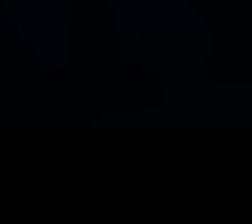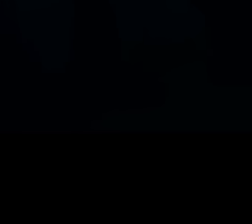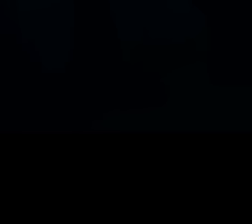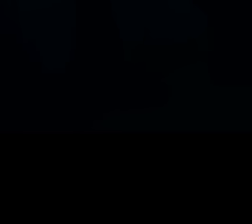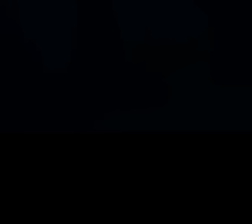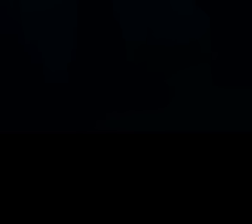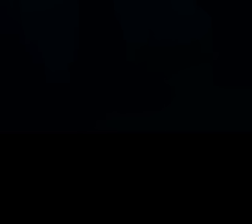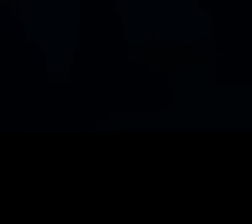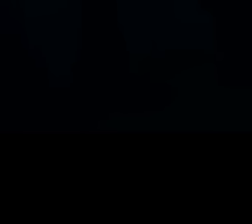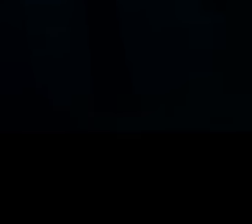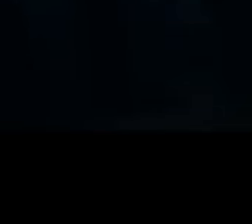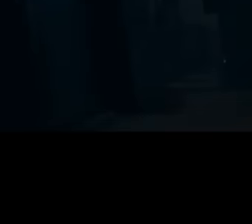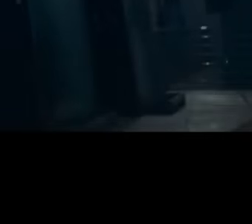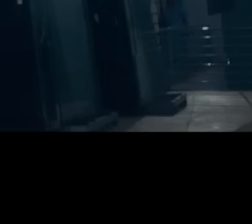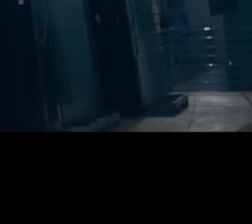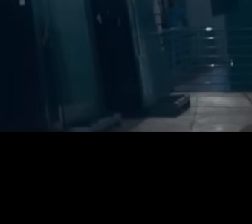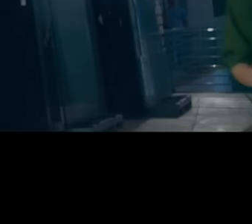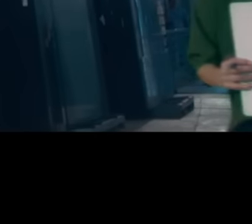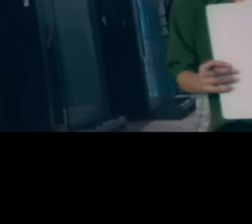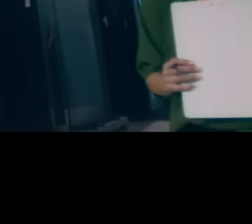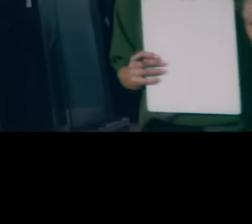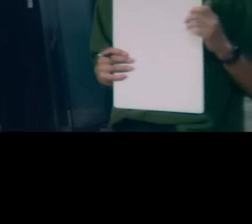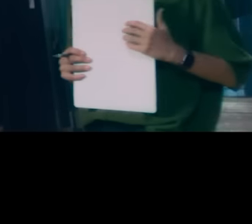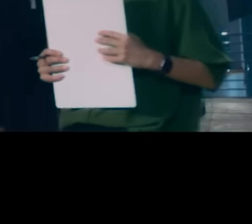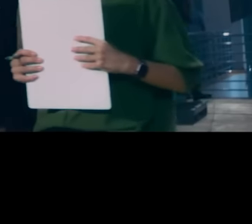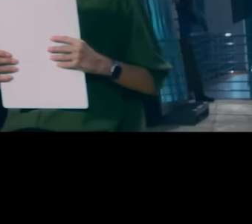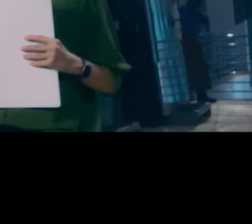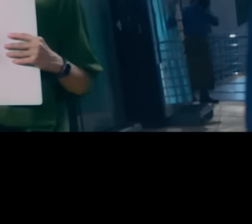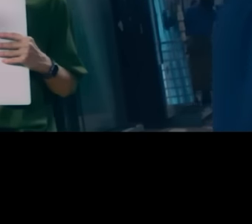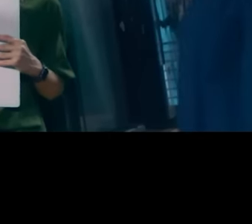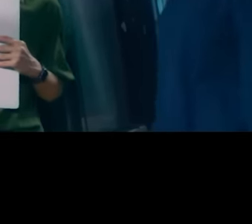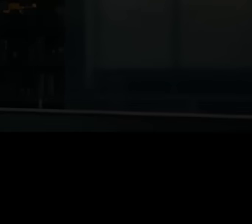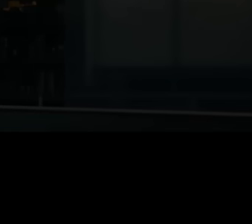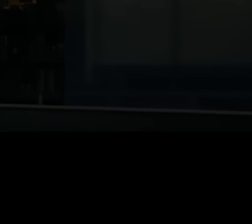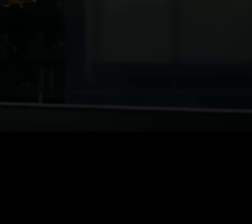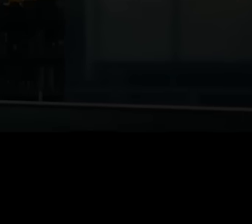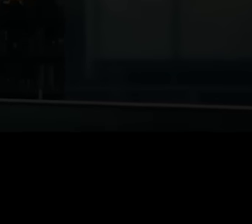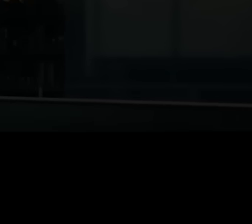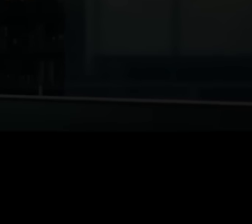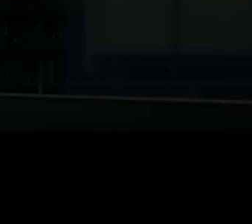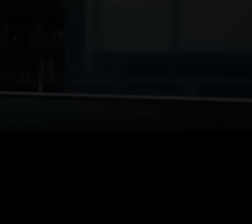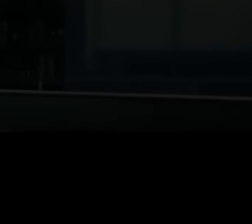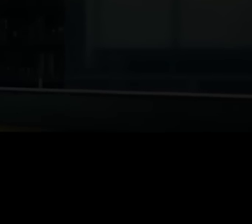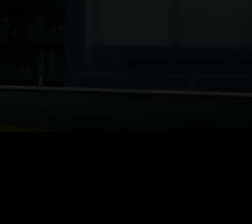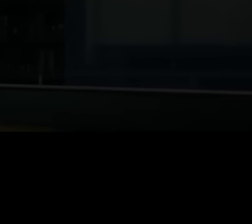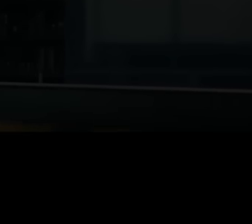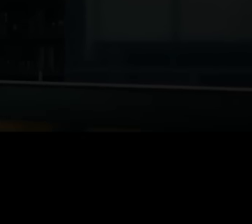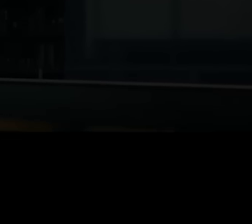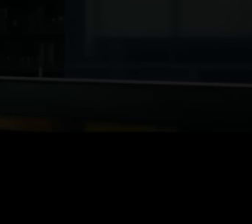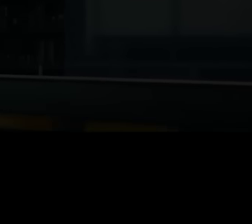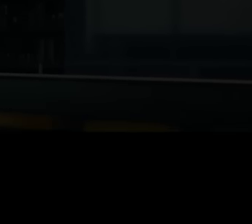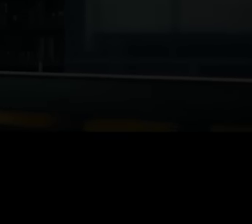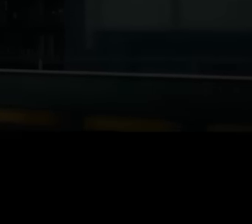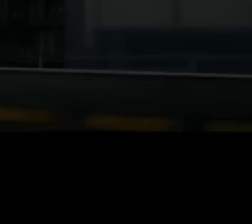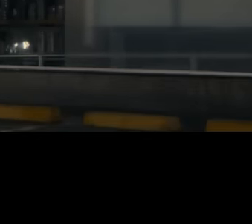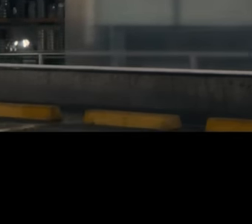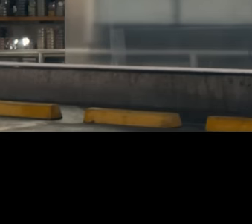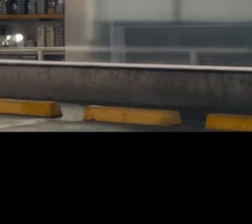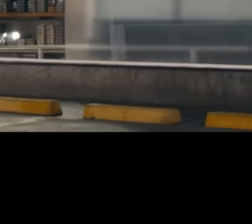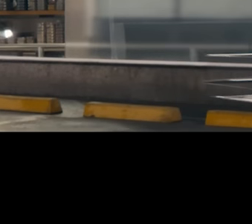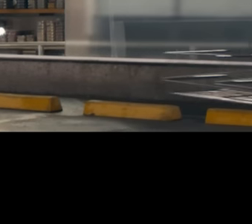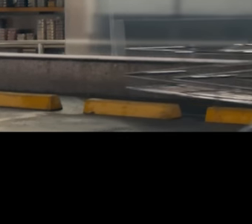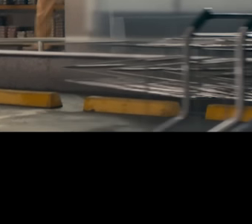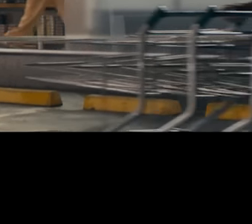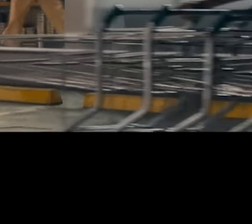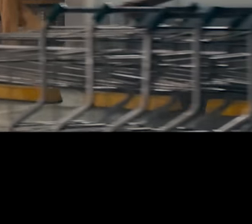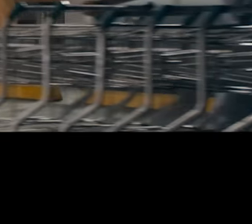indústria pode continuar como está, ou pode produzir mais com menos. Seu varejo pode cortar investimentos para sobreviver ou